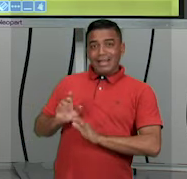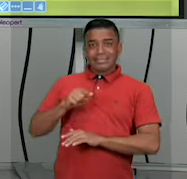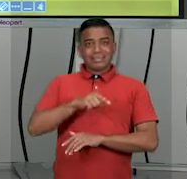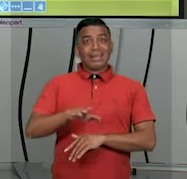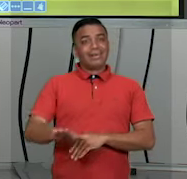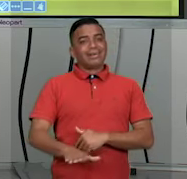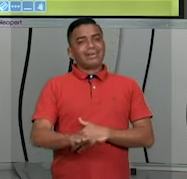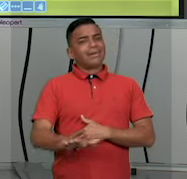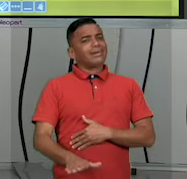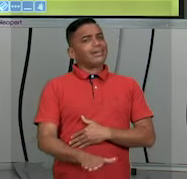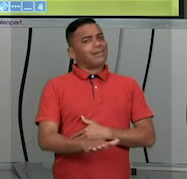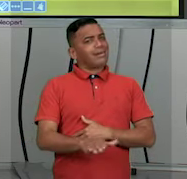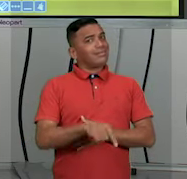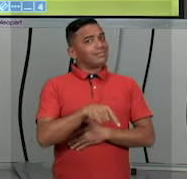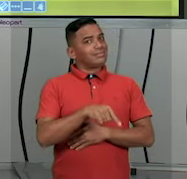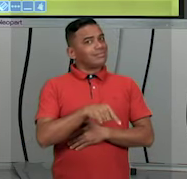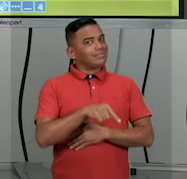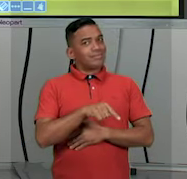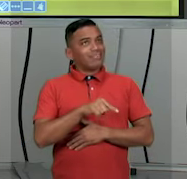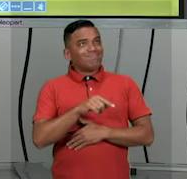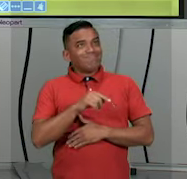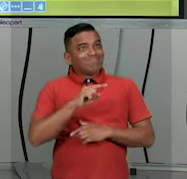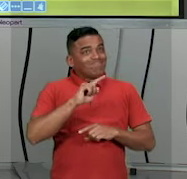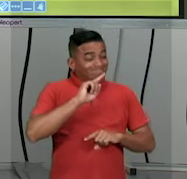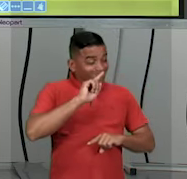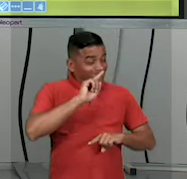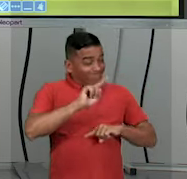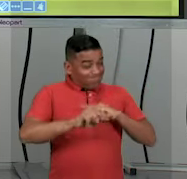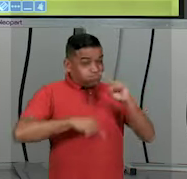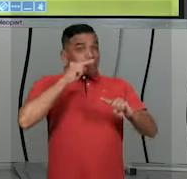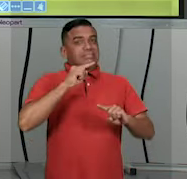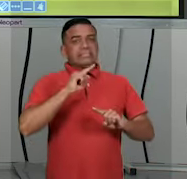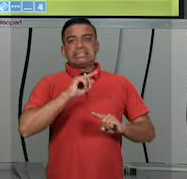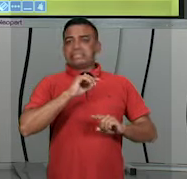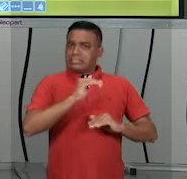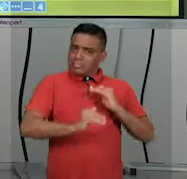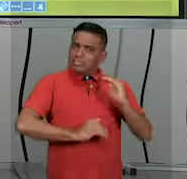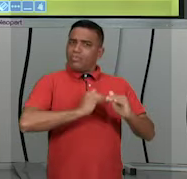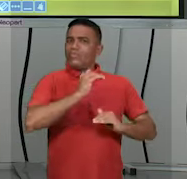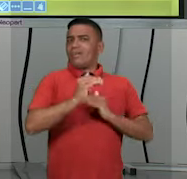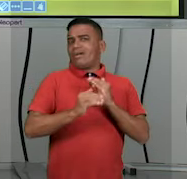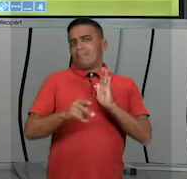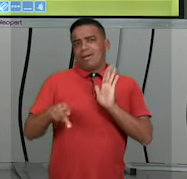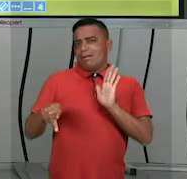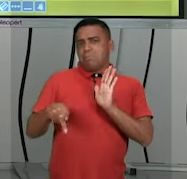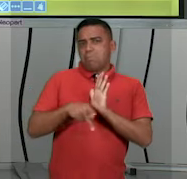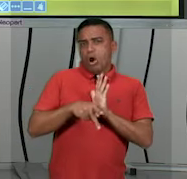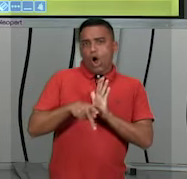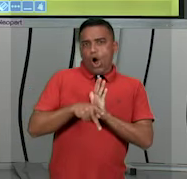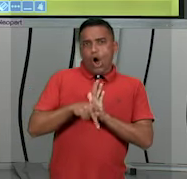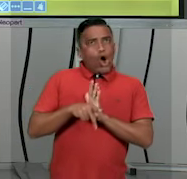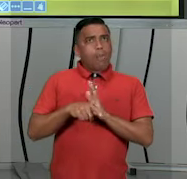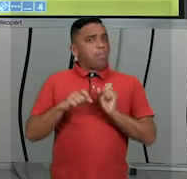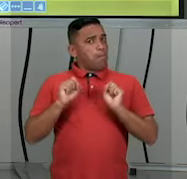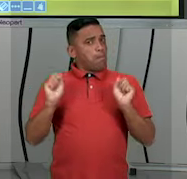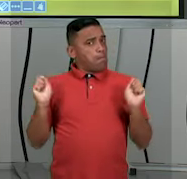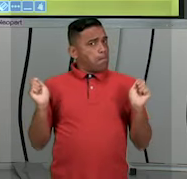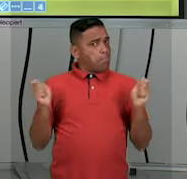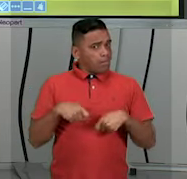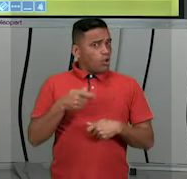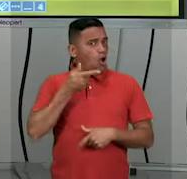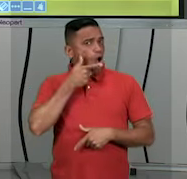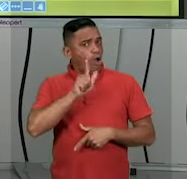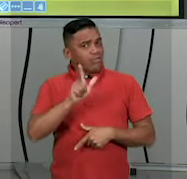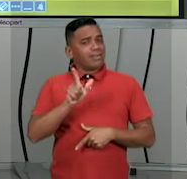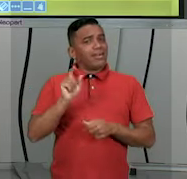esses órgãos ainda não são usados para ter filhos, eles ainda não estão aptos, não estão